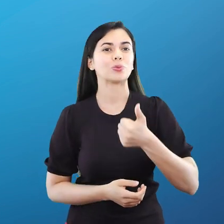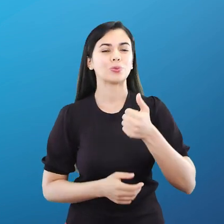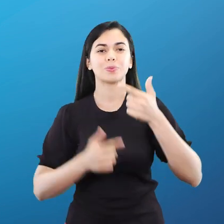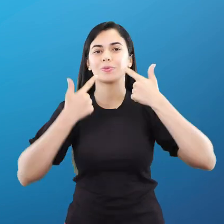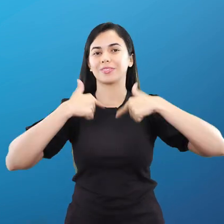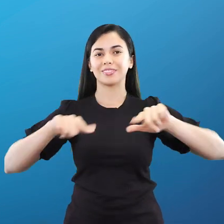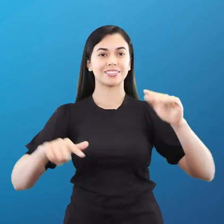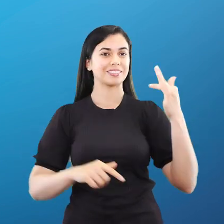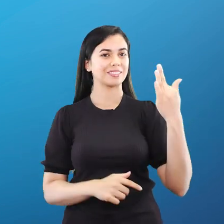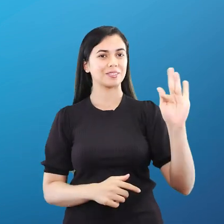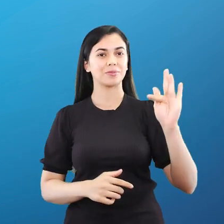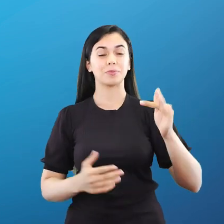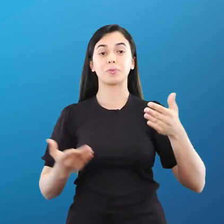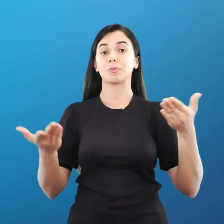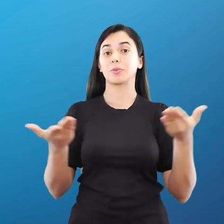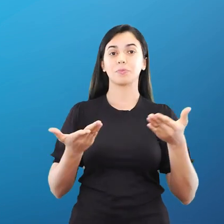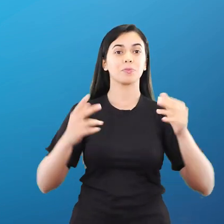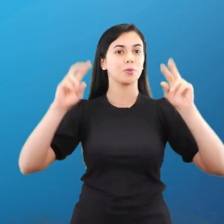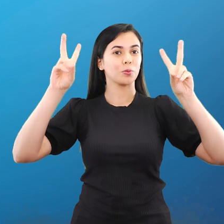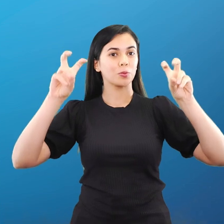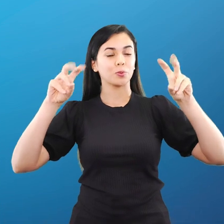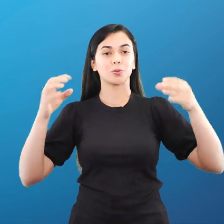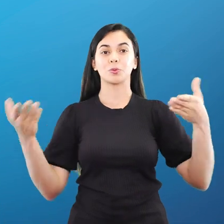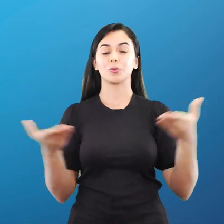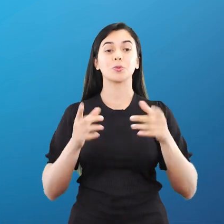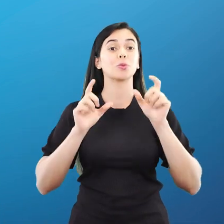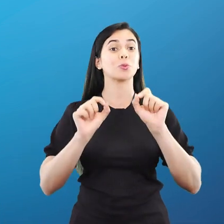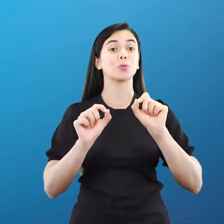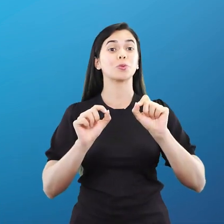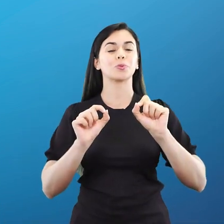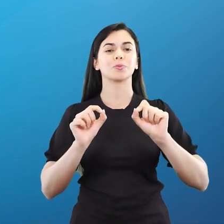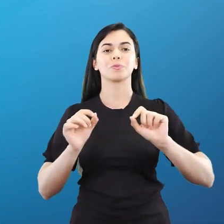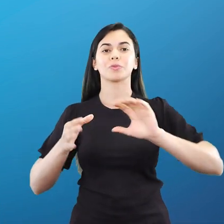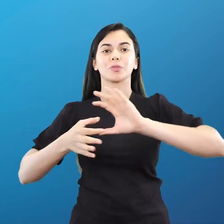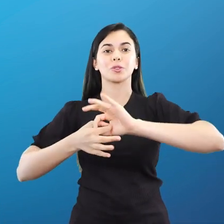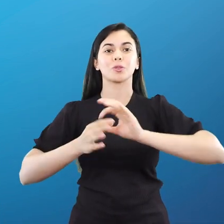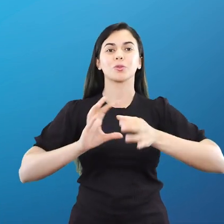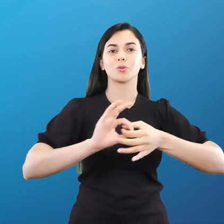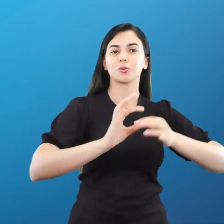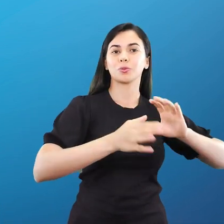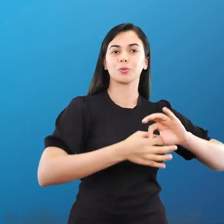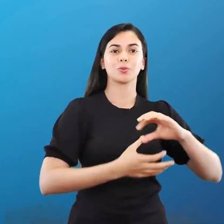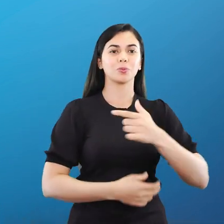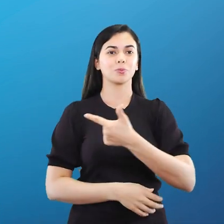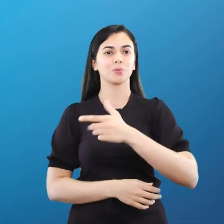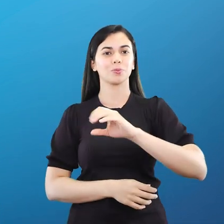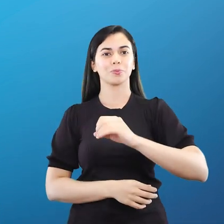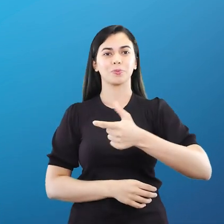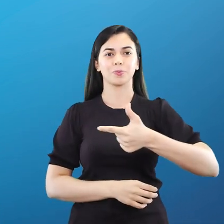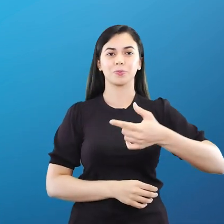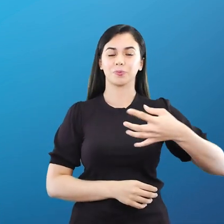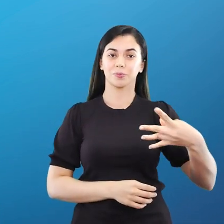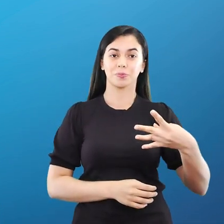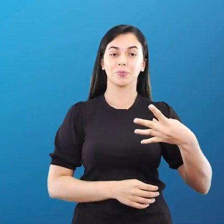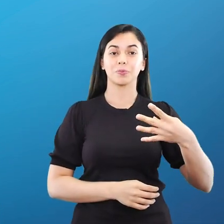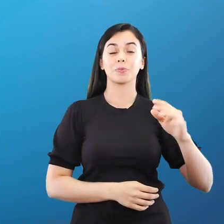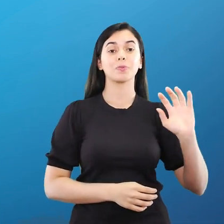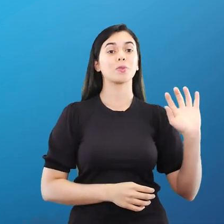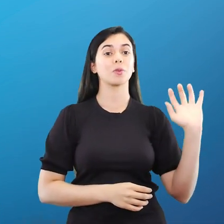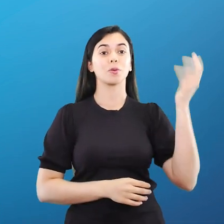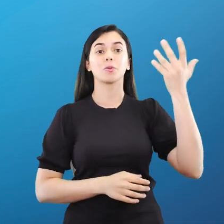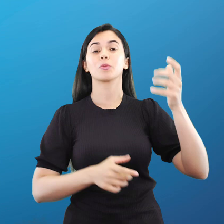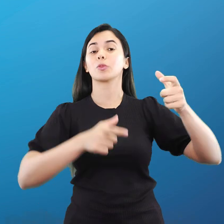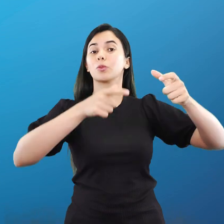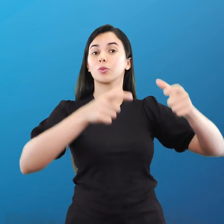Isso porque o tema da aula de agora é os Jogos Olímpicos 2024, que vão acontecer